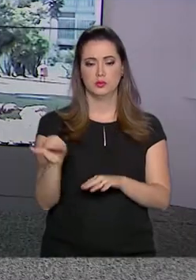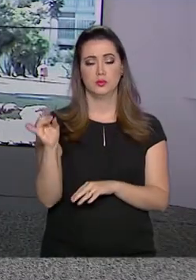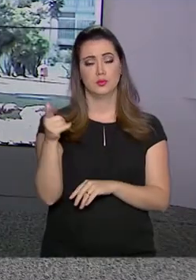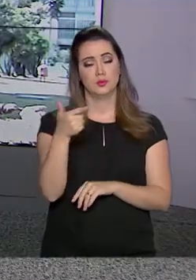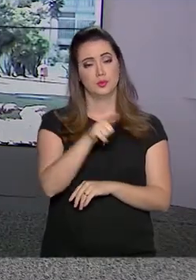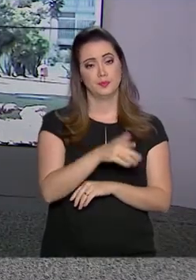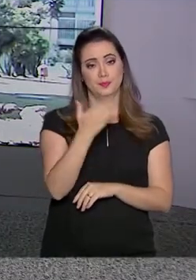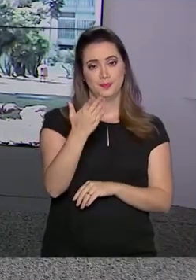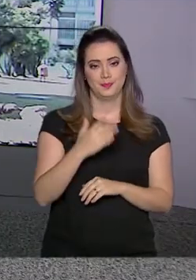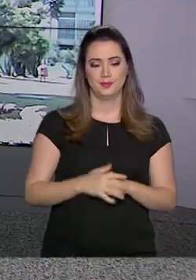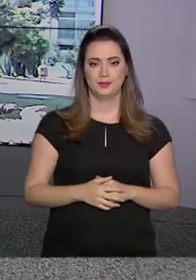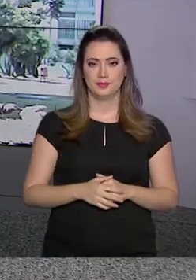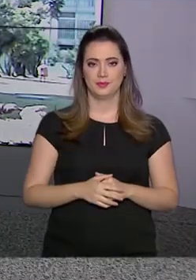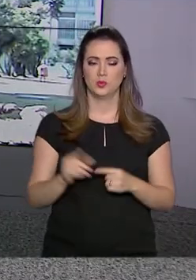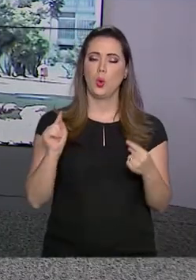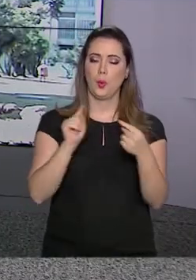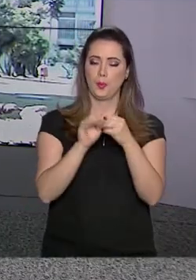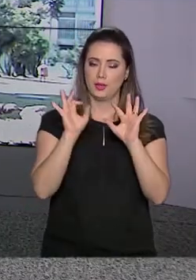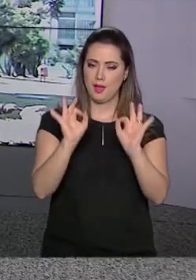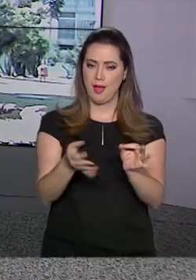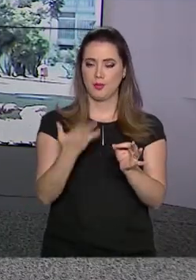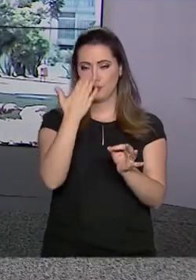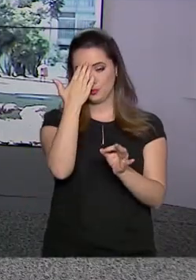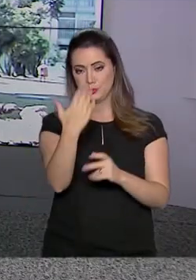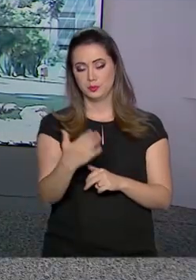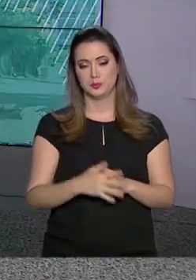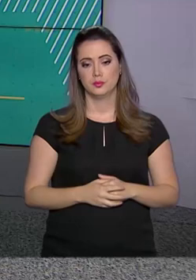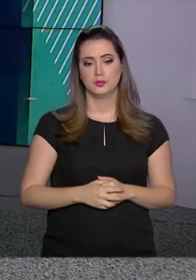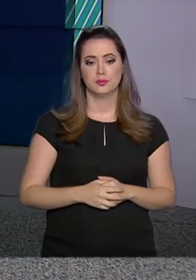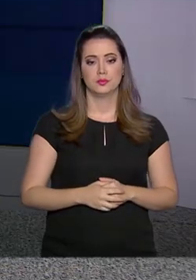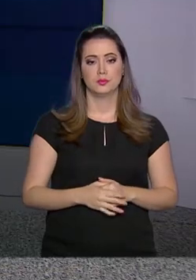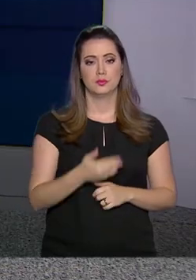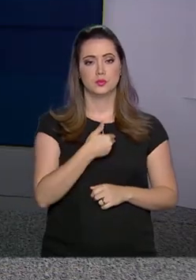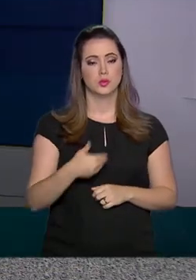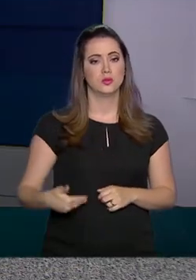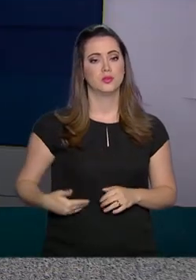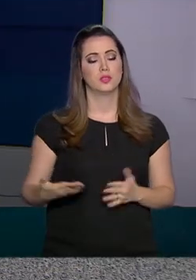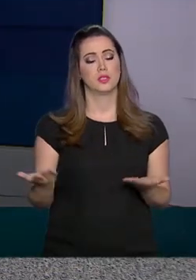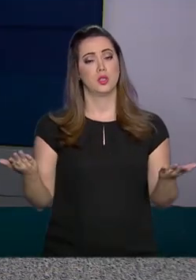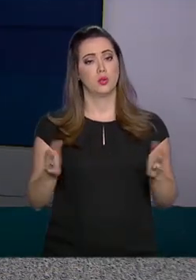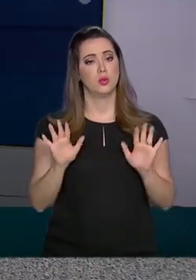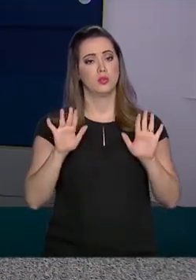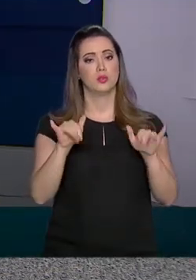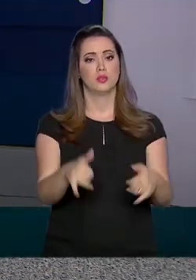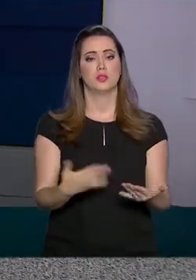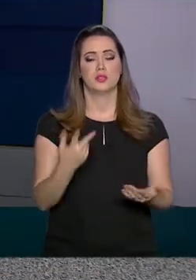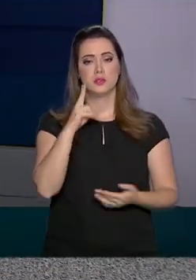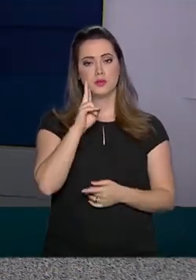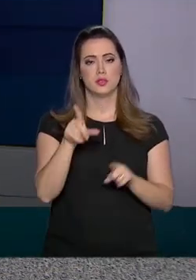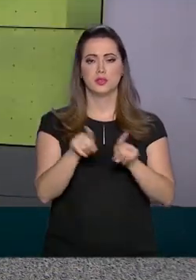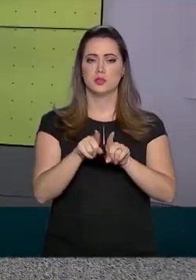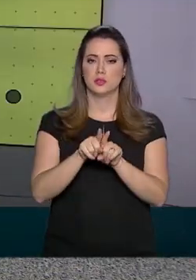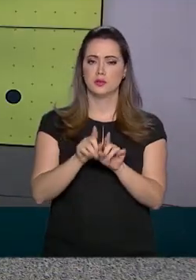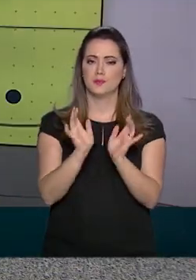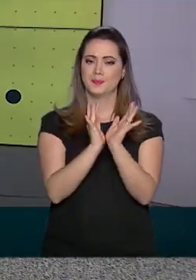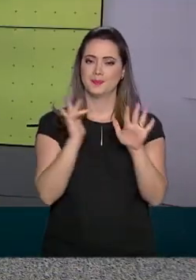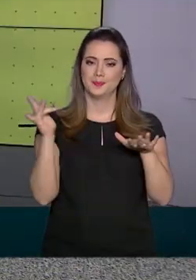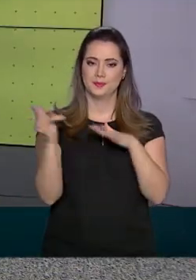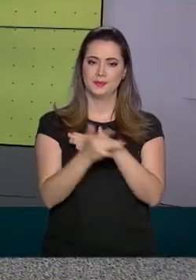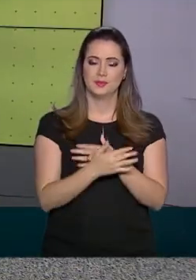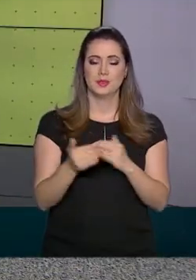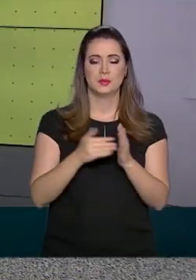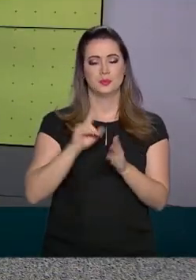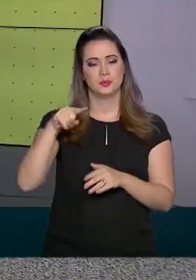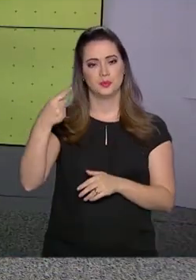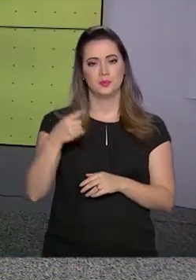Voltamos com você. Combinado, Luciana. Muito obrigada. Bem, o governo agora fica por aqui. Acompanhe a gente também pelas nossas redes sociais.